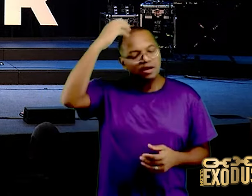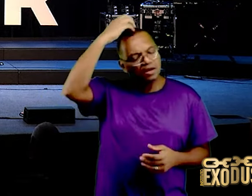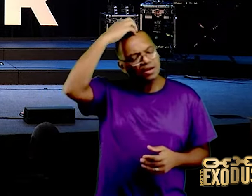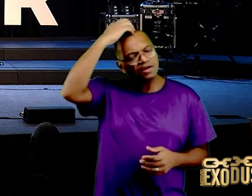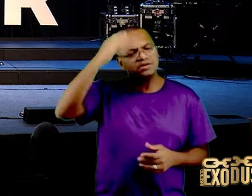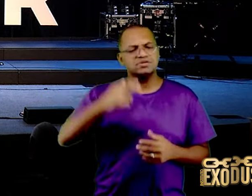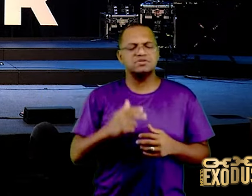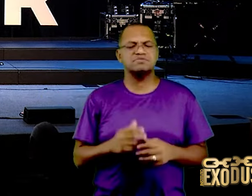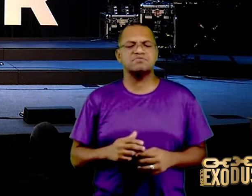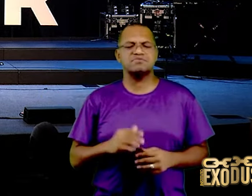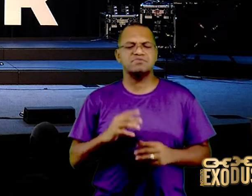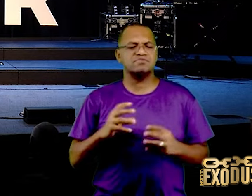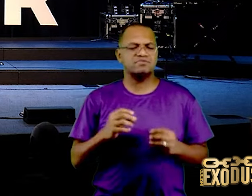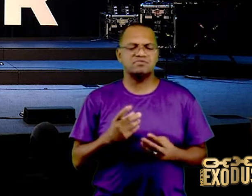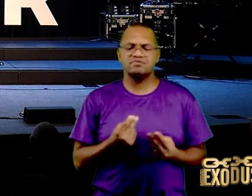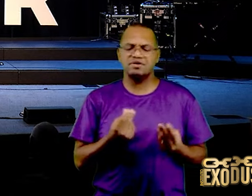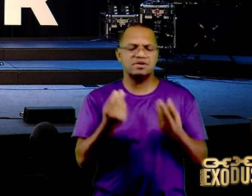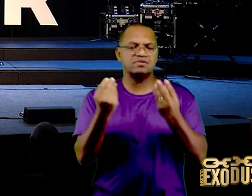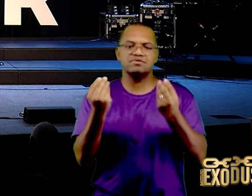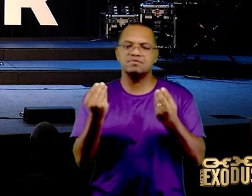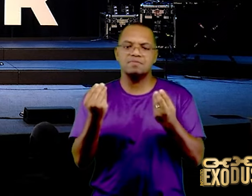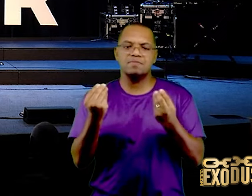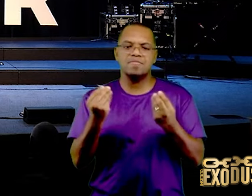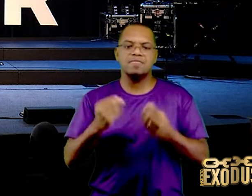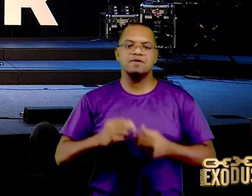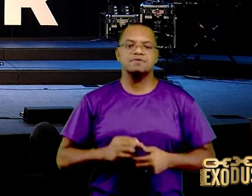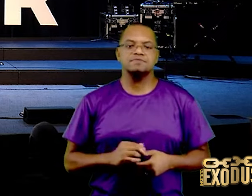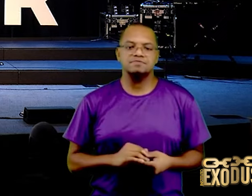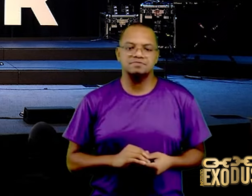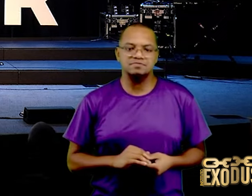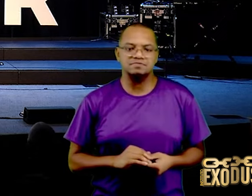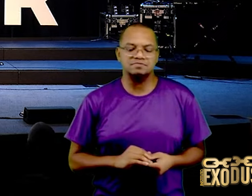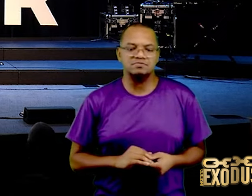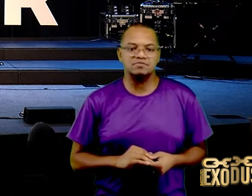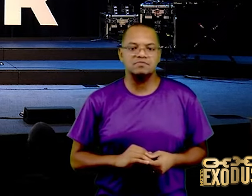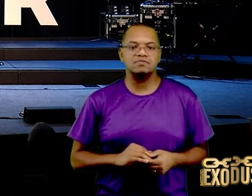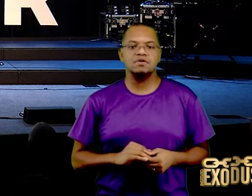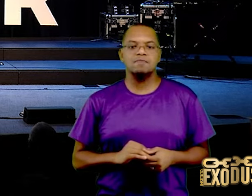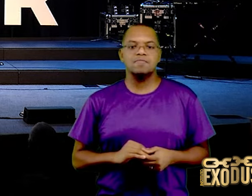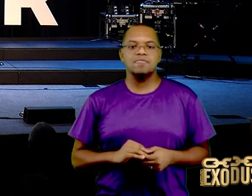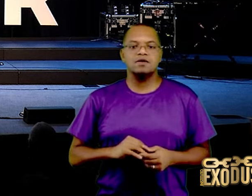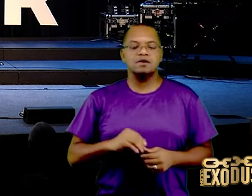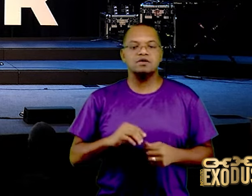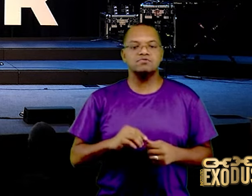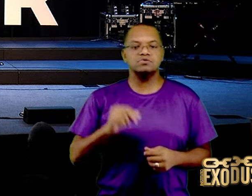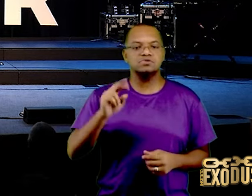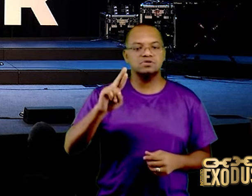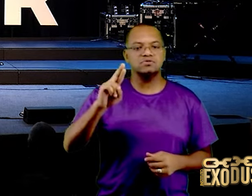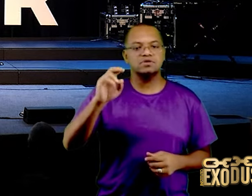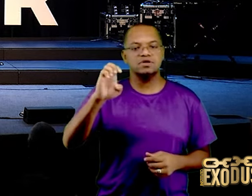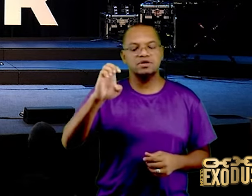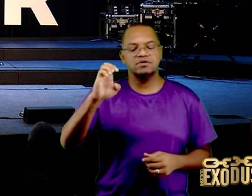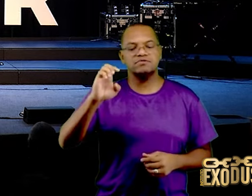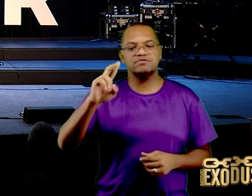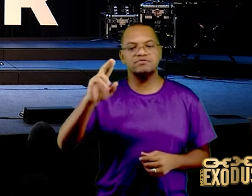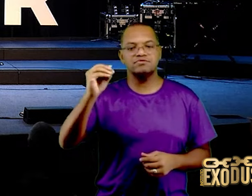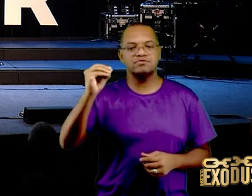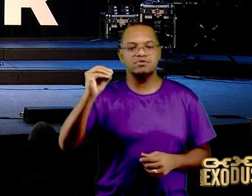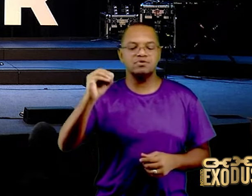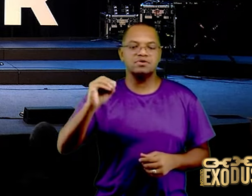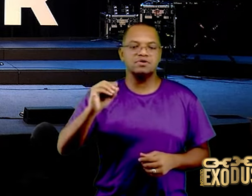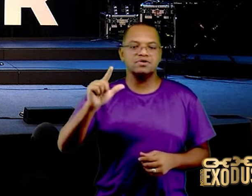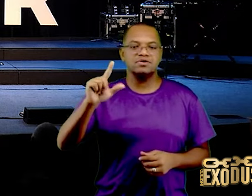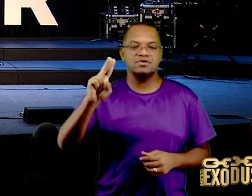sabe que ele foi para a guilhotina, com a revolta lá da Revolução Francesa, e queda da Bastilha, ele foi para a Fita, mas